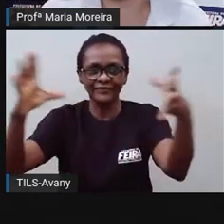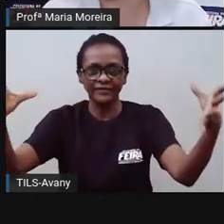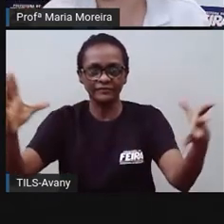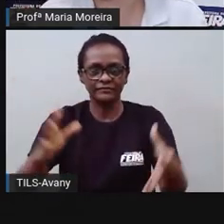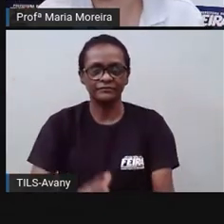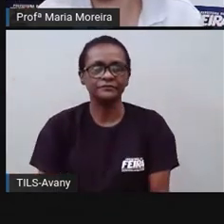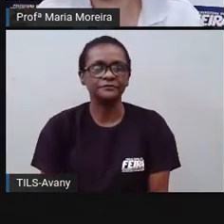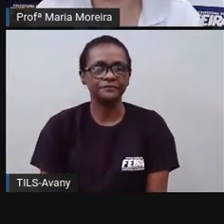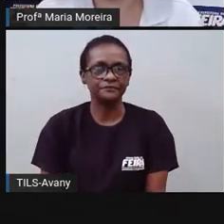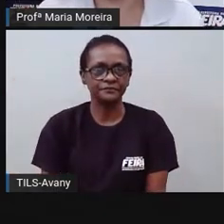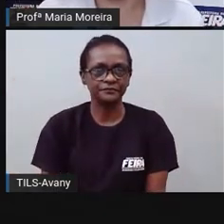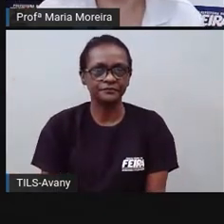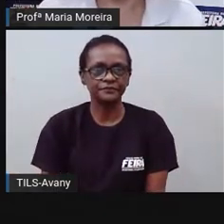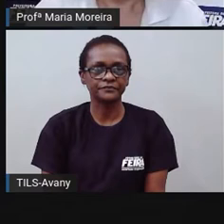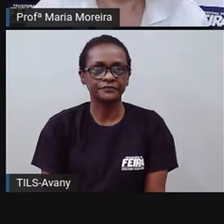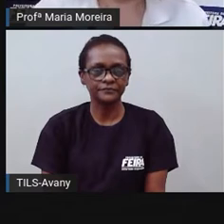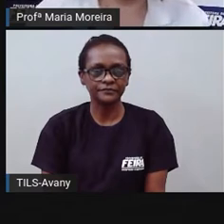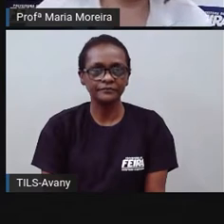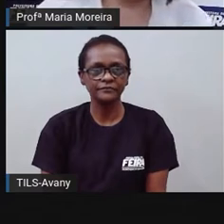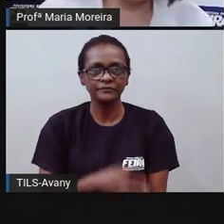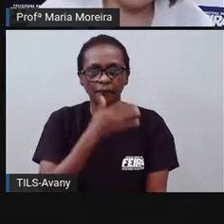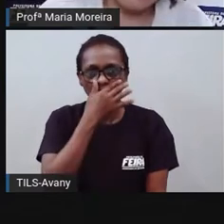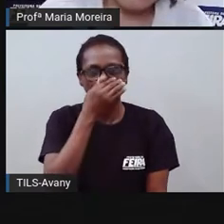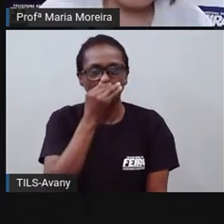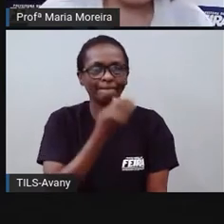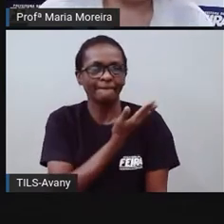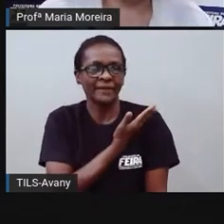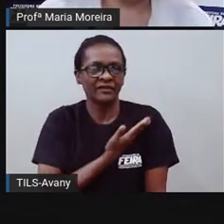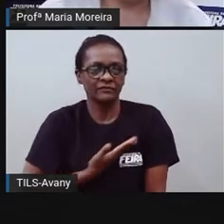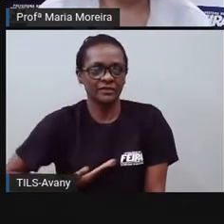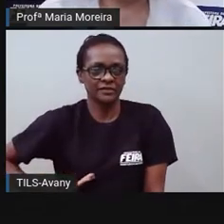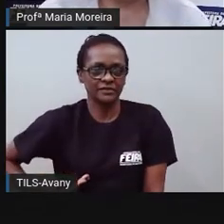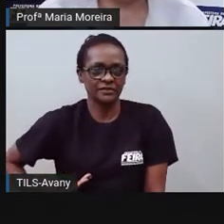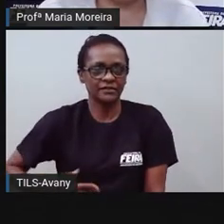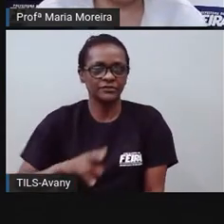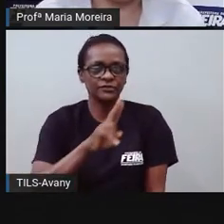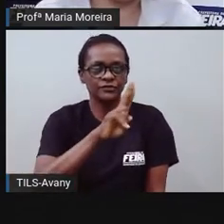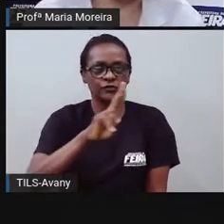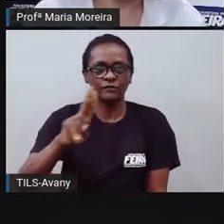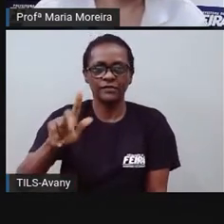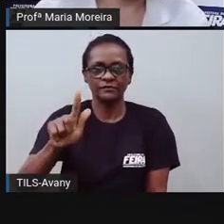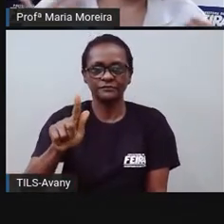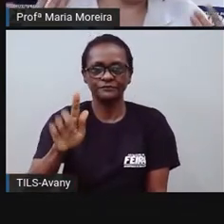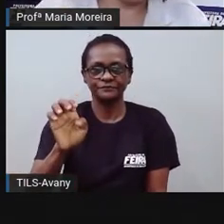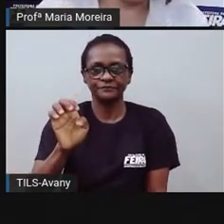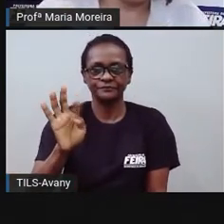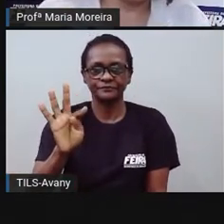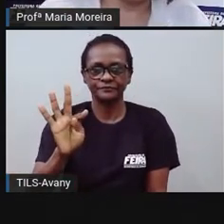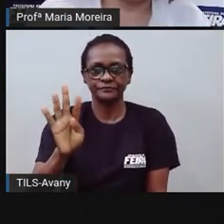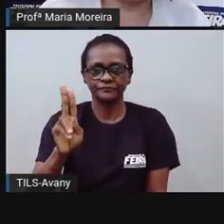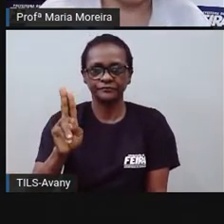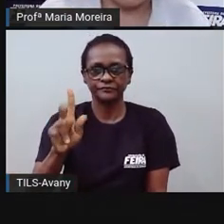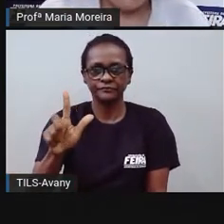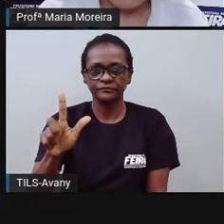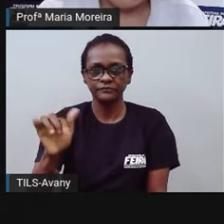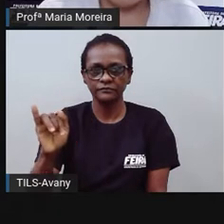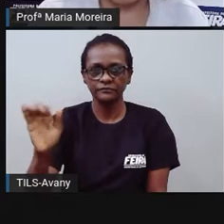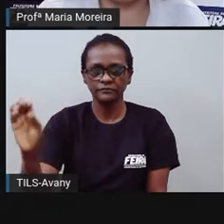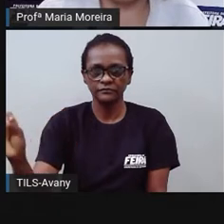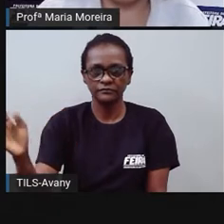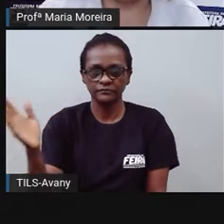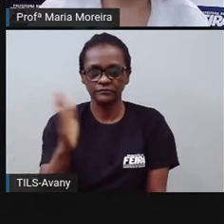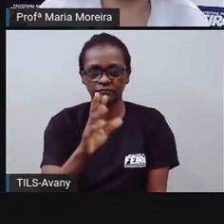aí um presidente de nome Getúlio Vargas. E só nesse ano de 1930 que tem aí, que surge uma lei,